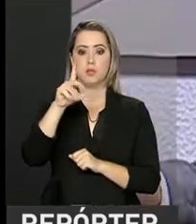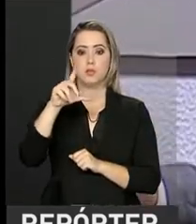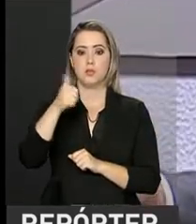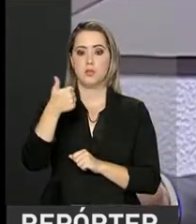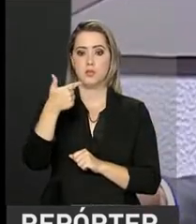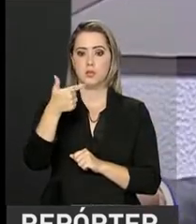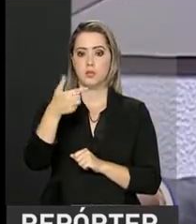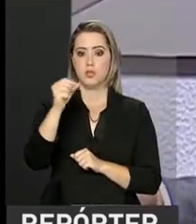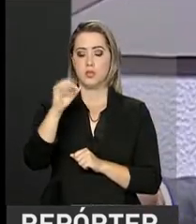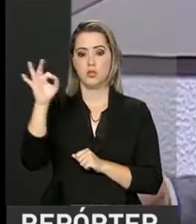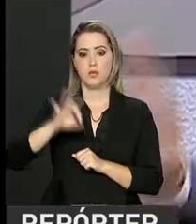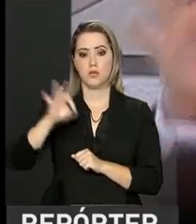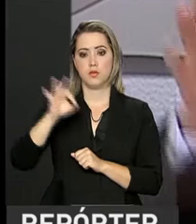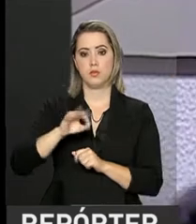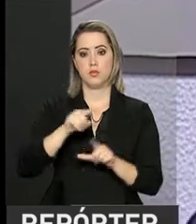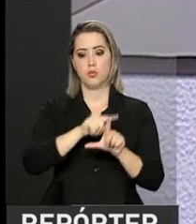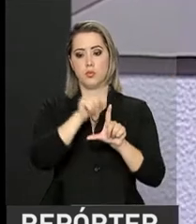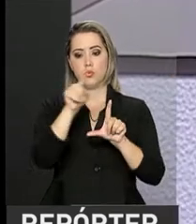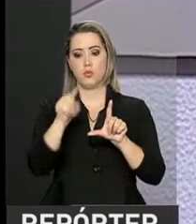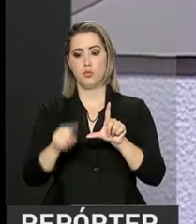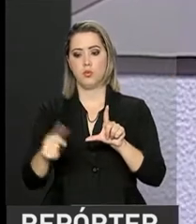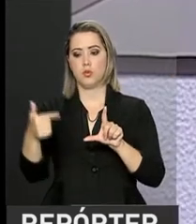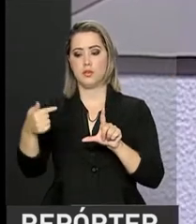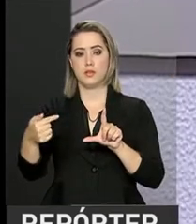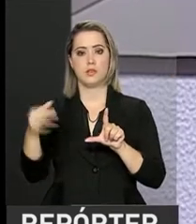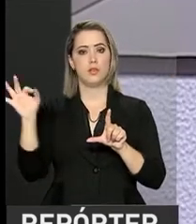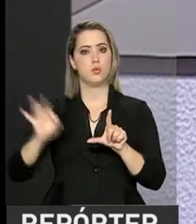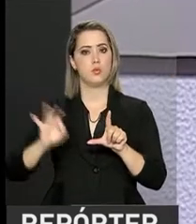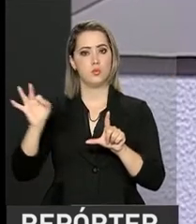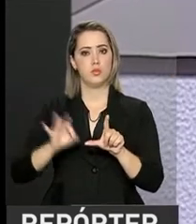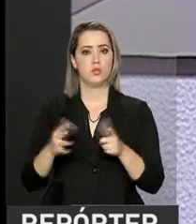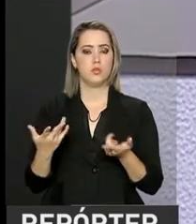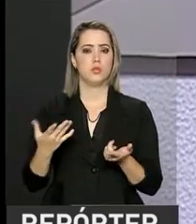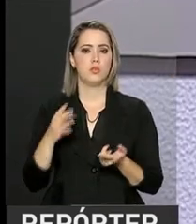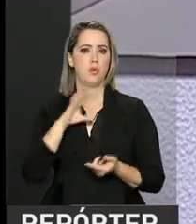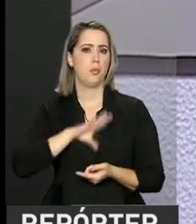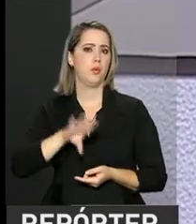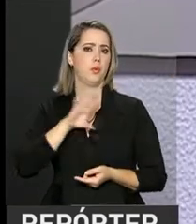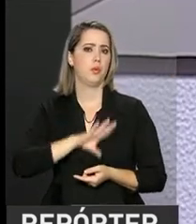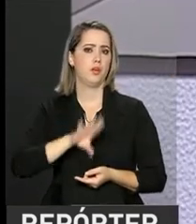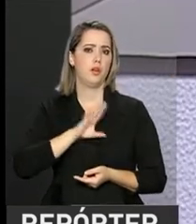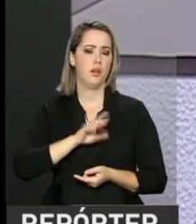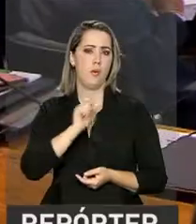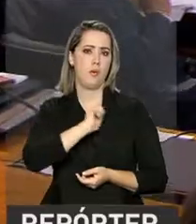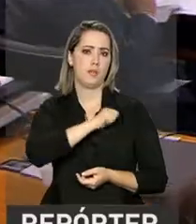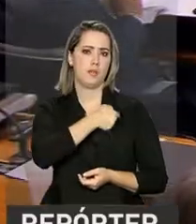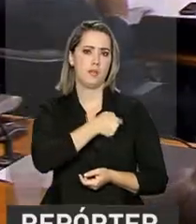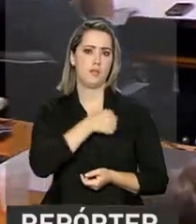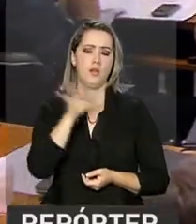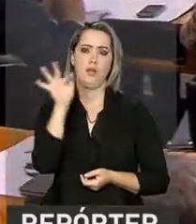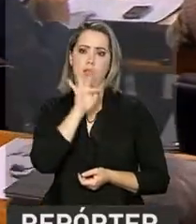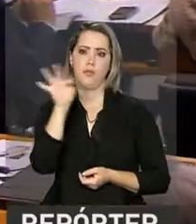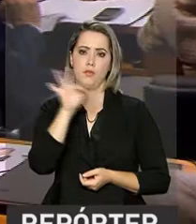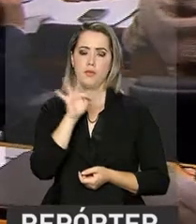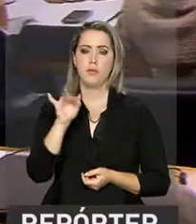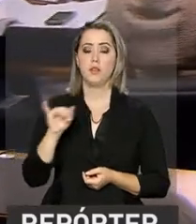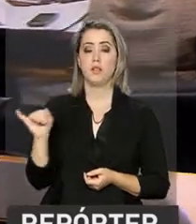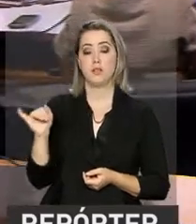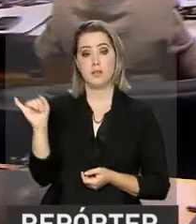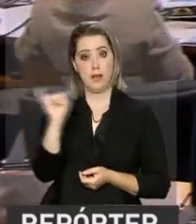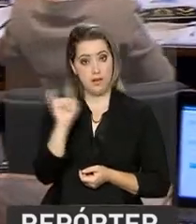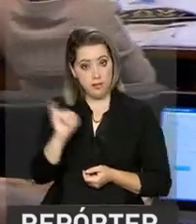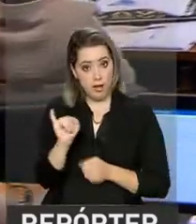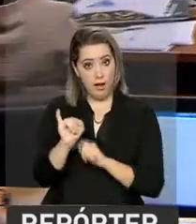% para 7%, em 5 países, Portugal, Espanha, Alemanha, França e Itália. Ives Gandra se mostrou